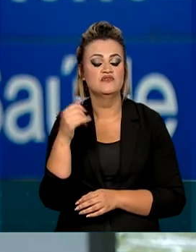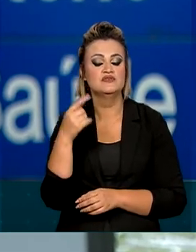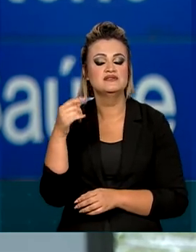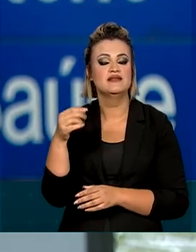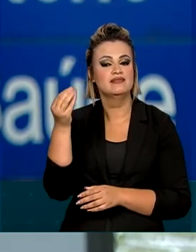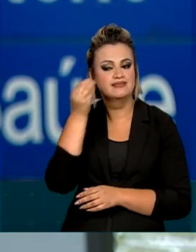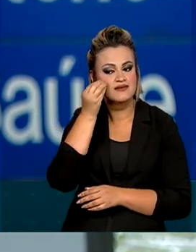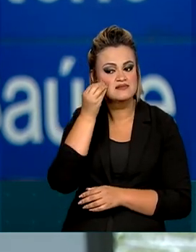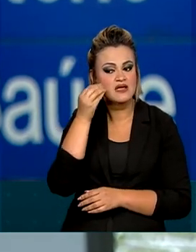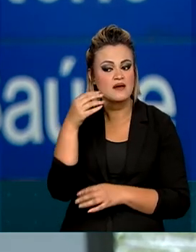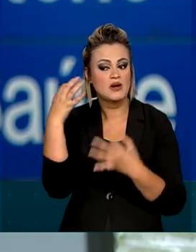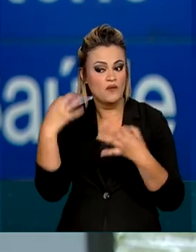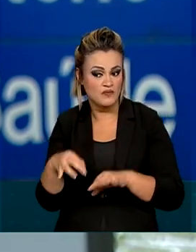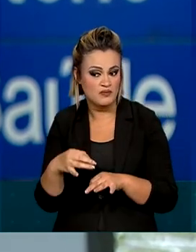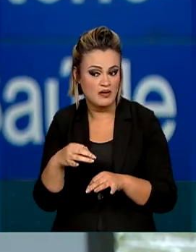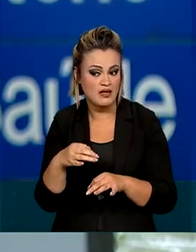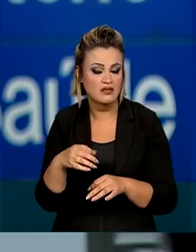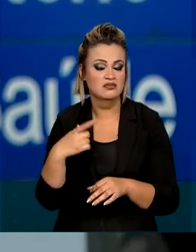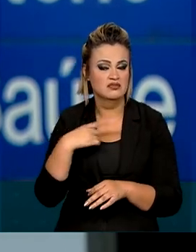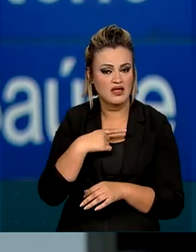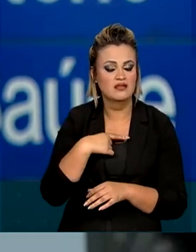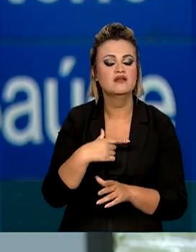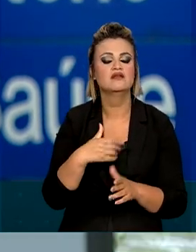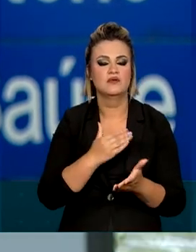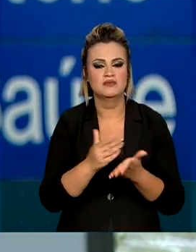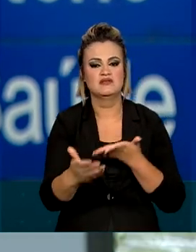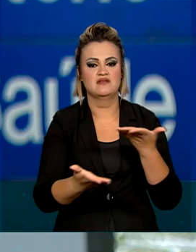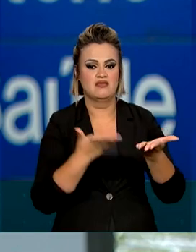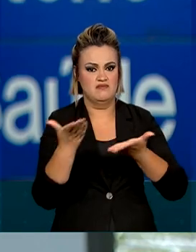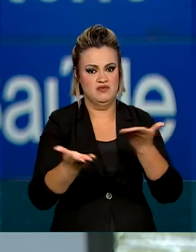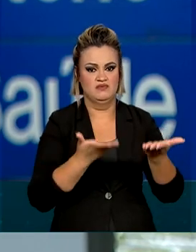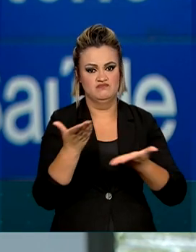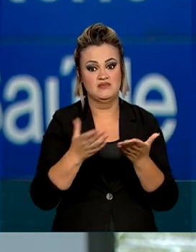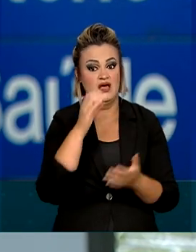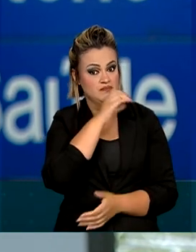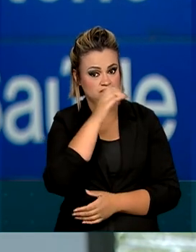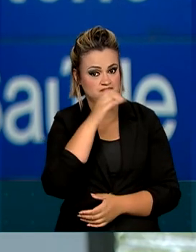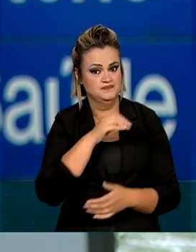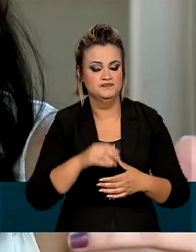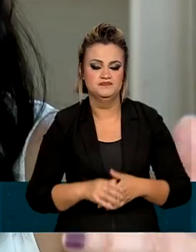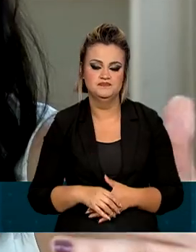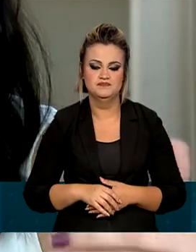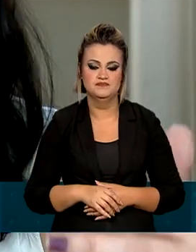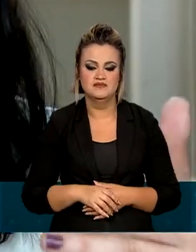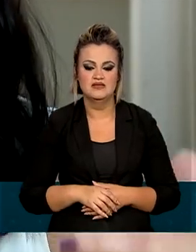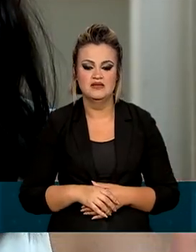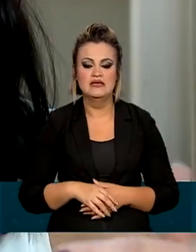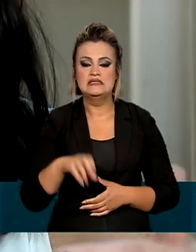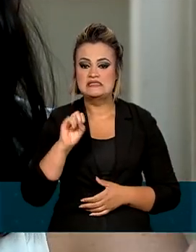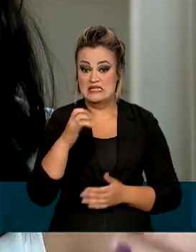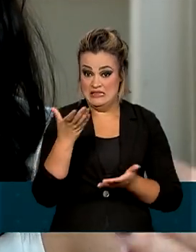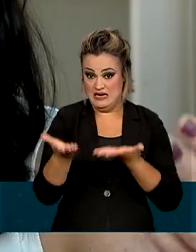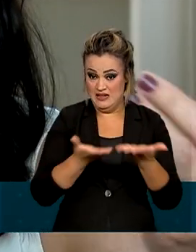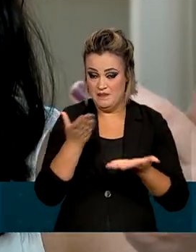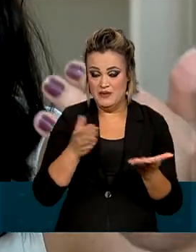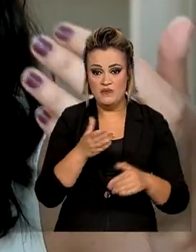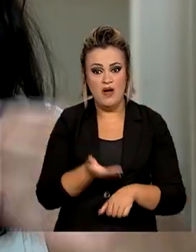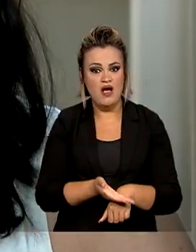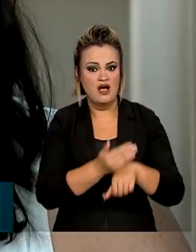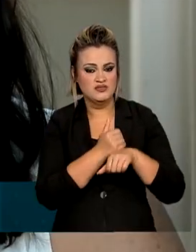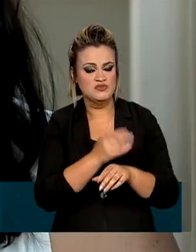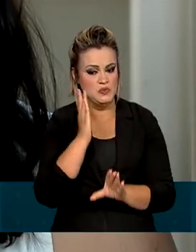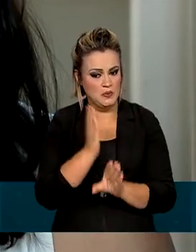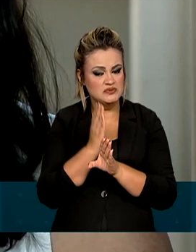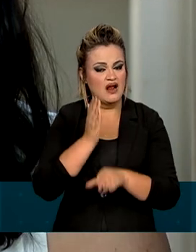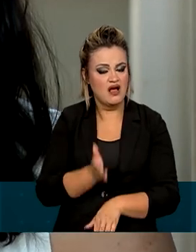testagem para saber do diagnóstico e começar o tratamento o quanto antes. Se a gente faz o tratamento, se a gente faz o